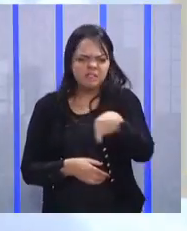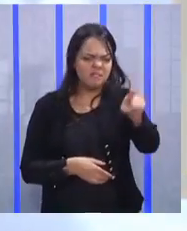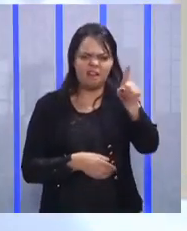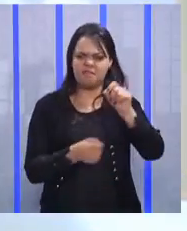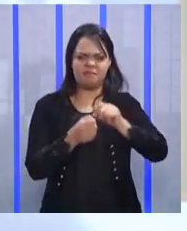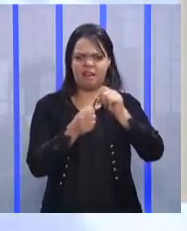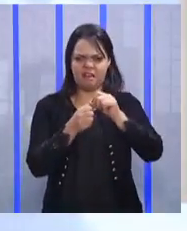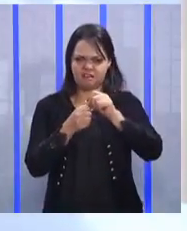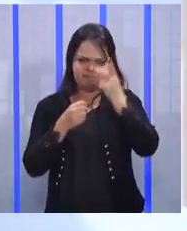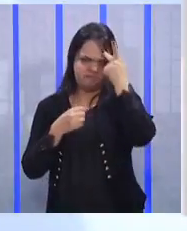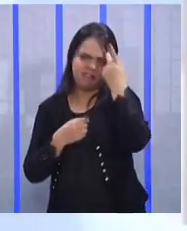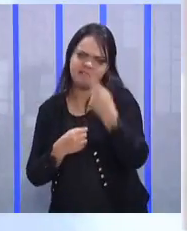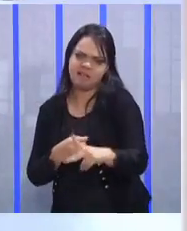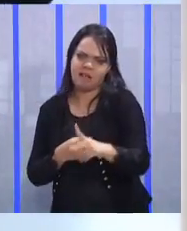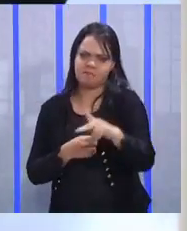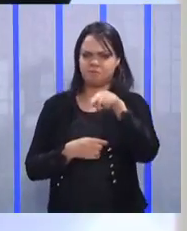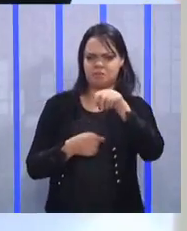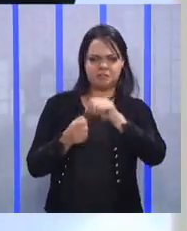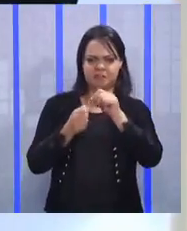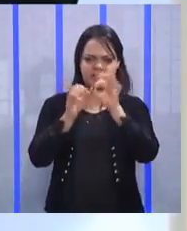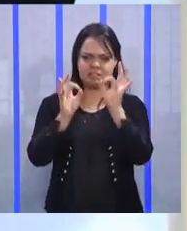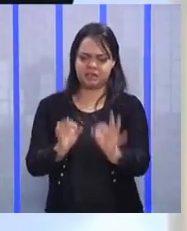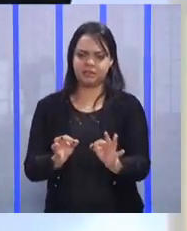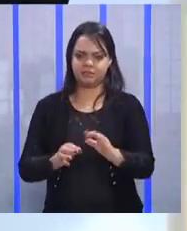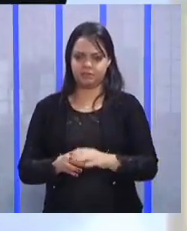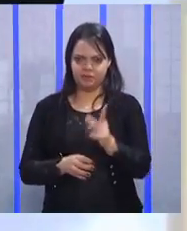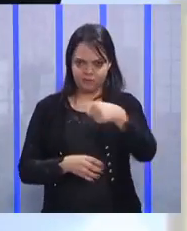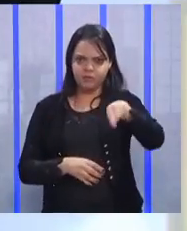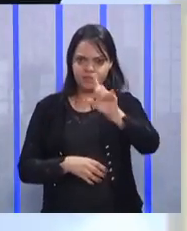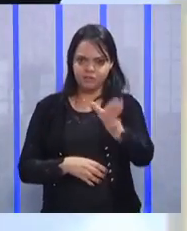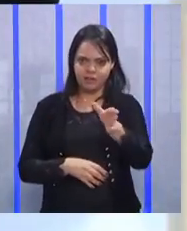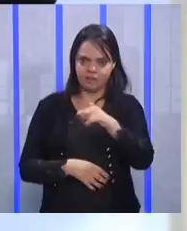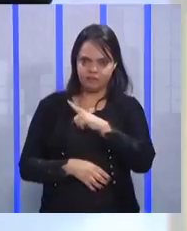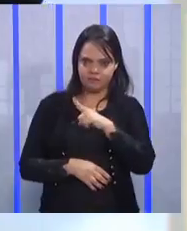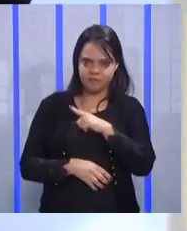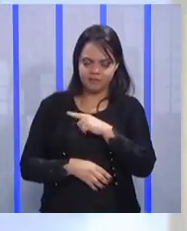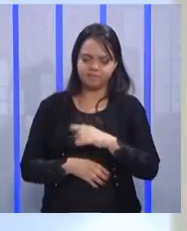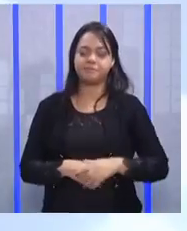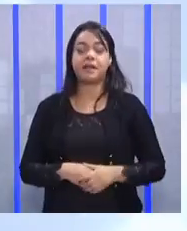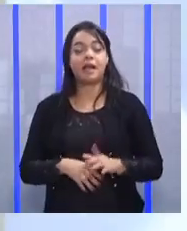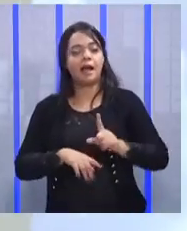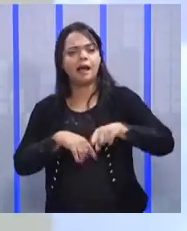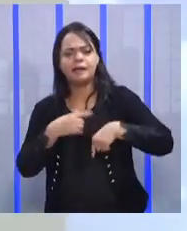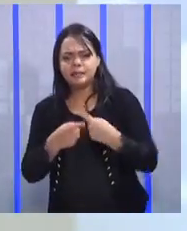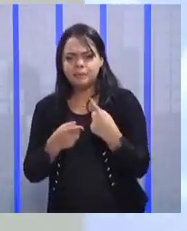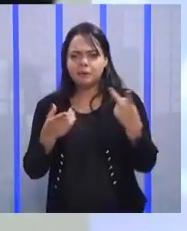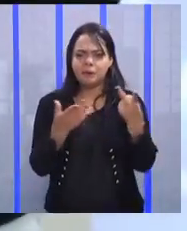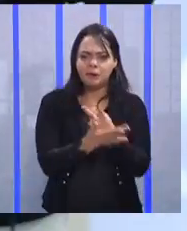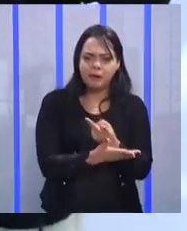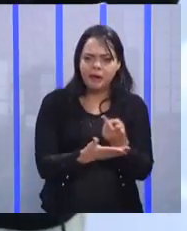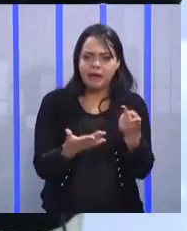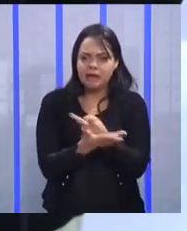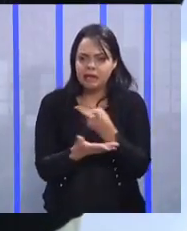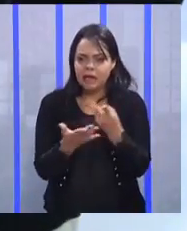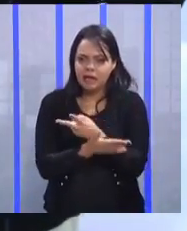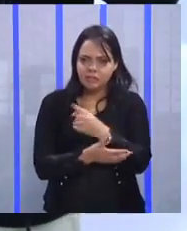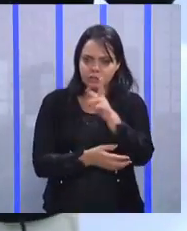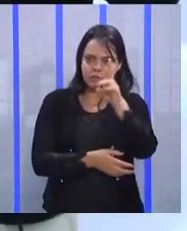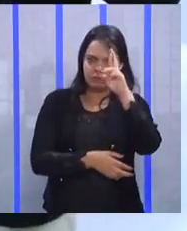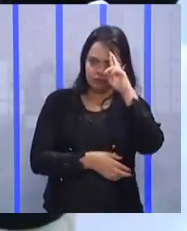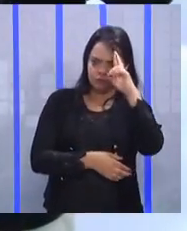Resolve lá. O que você fizer está certo. Alguém aqui já passou por isso? Aí depois dá errado, o chefe vai cobrar de quem?